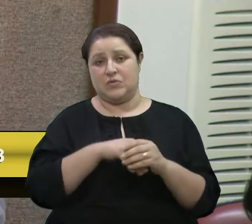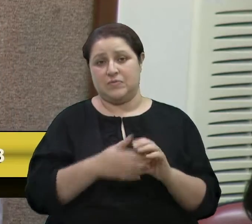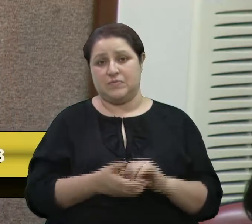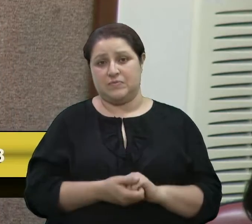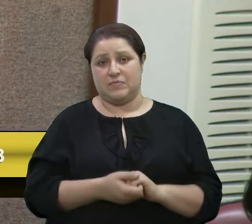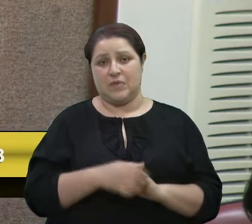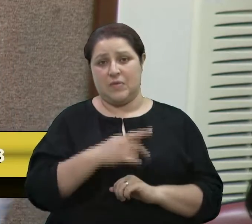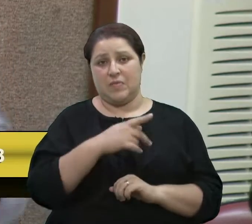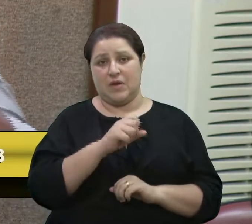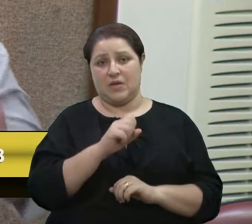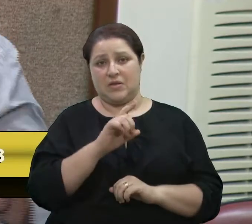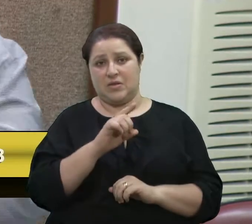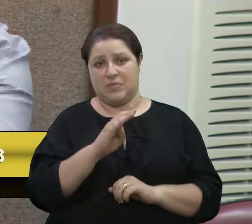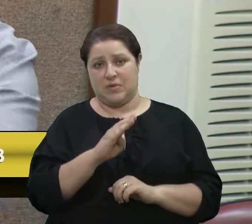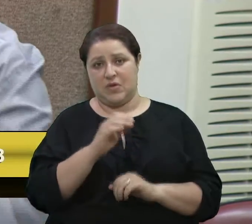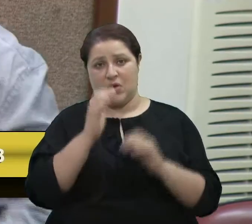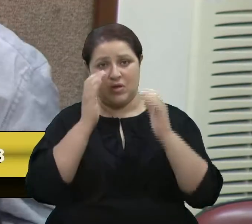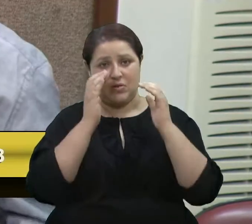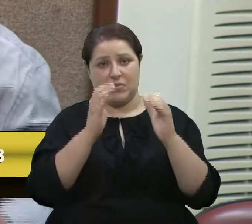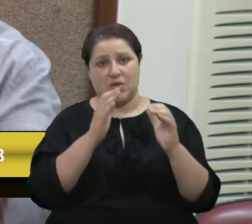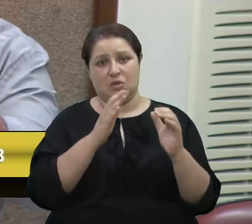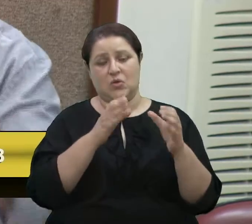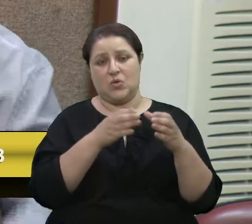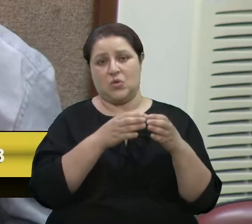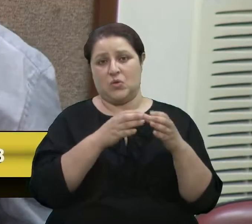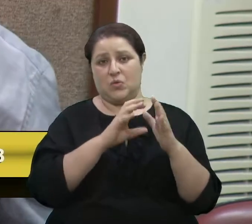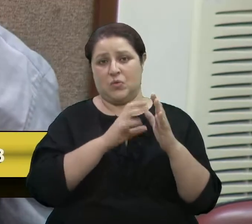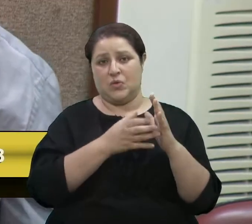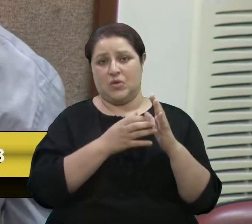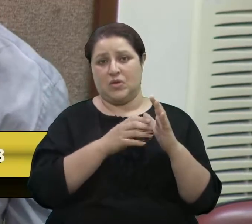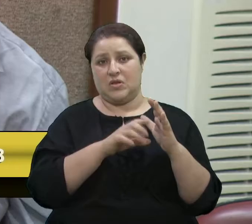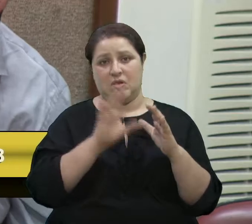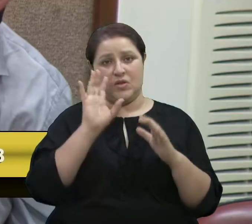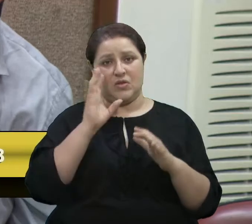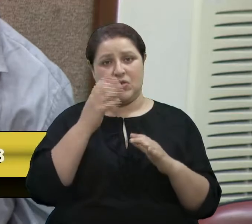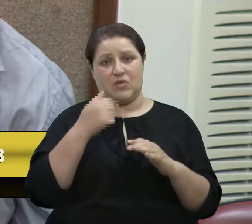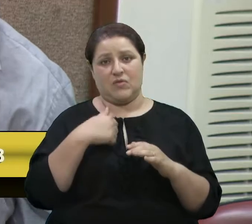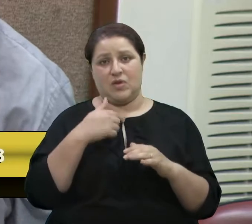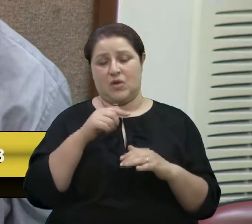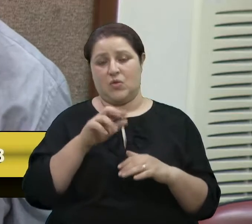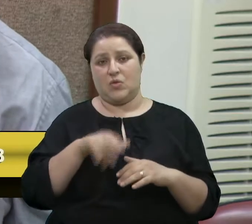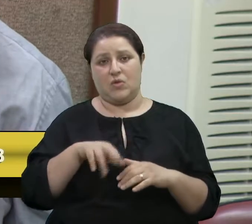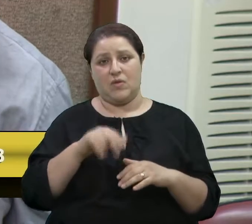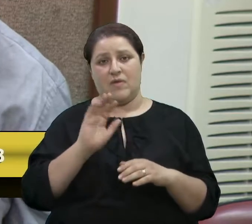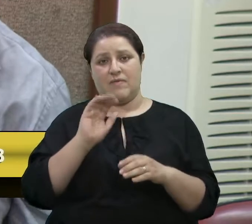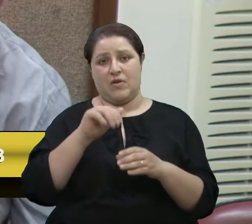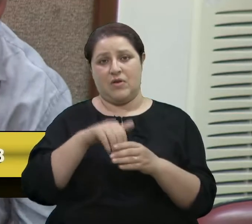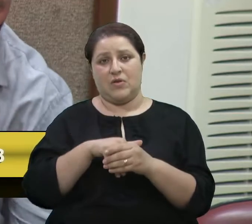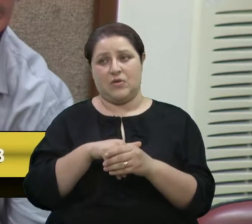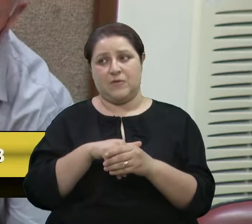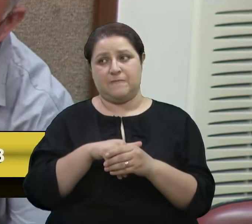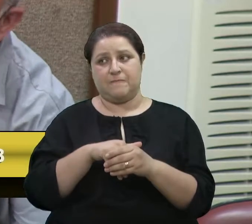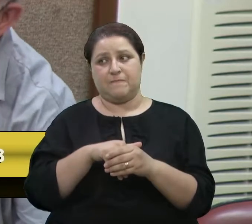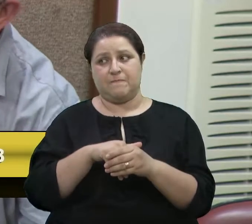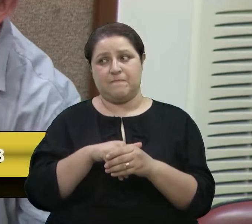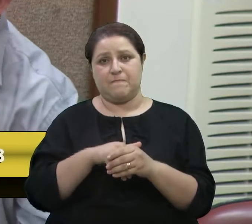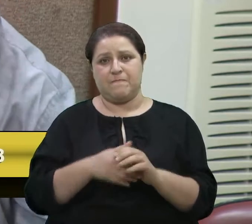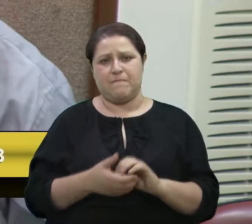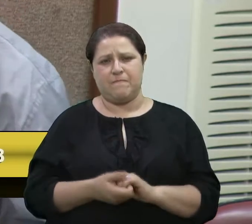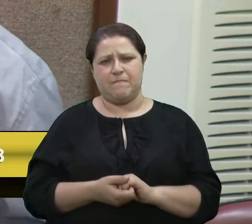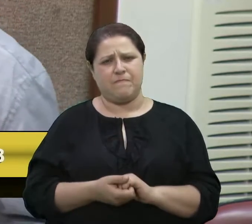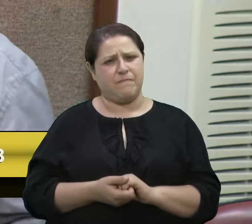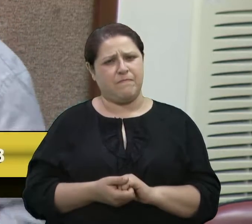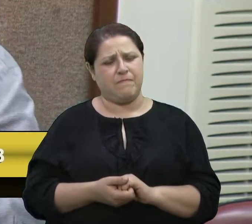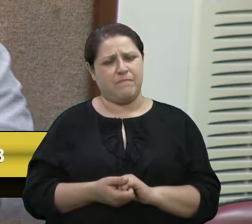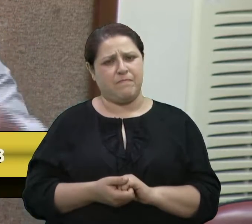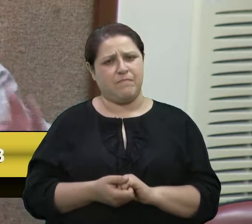a mesma coisa, vou respeitar o que o partido decidirá, então, assim, eu não voto, assim, então, por isso que nesse momento. Agora,